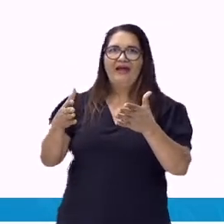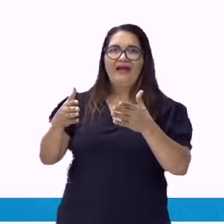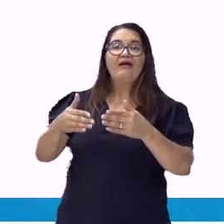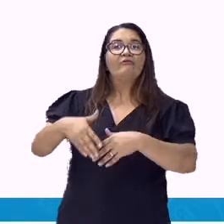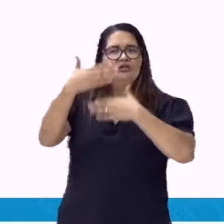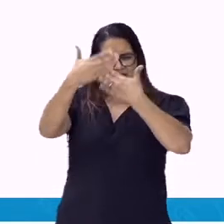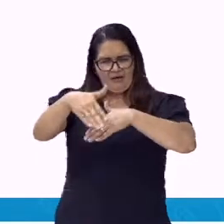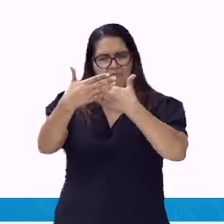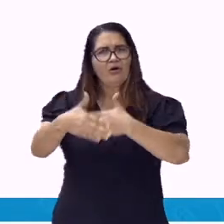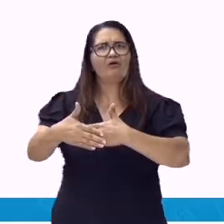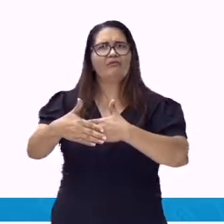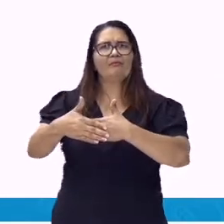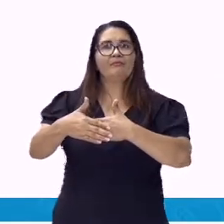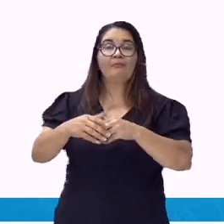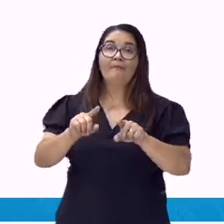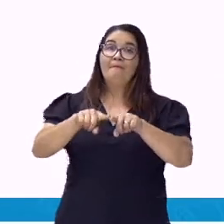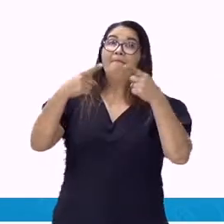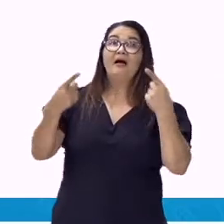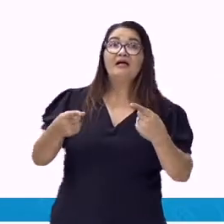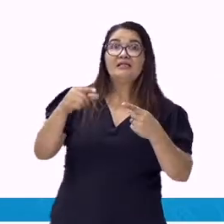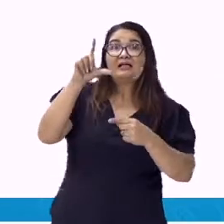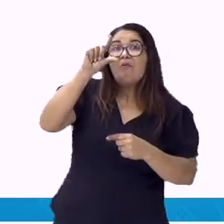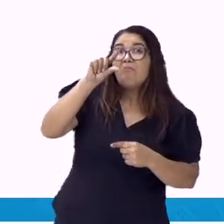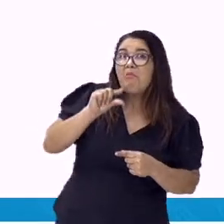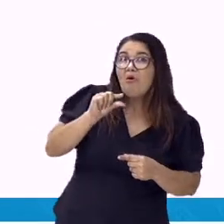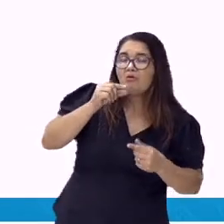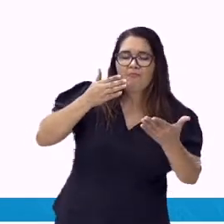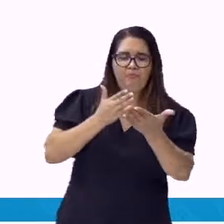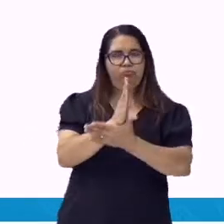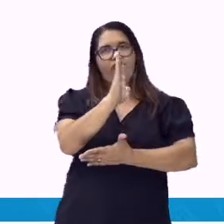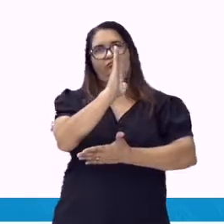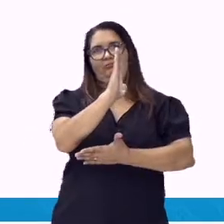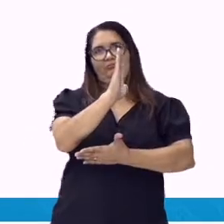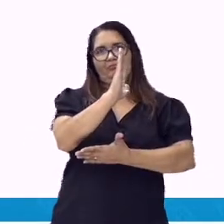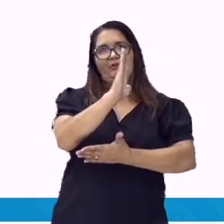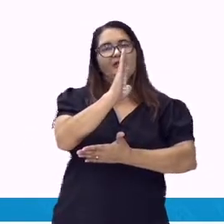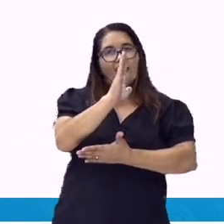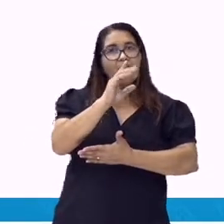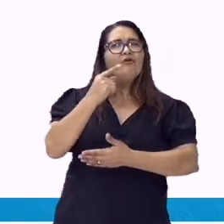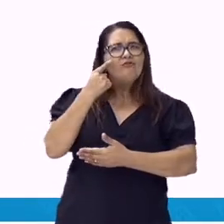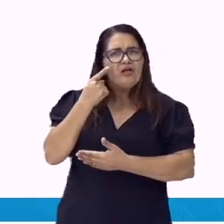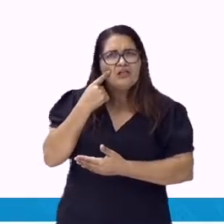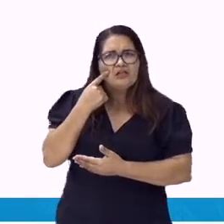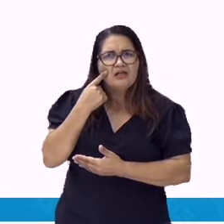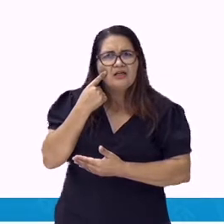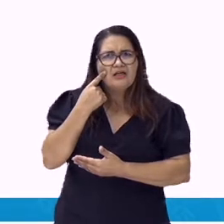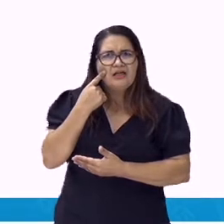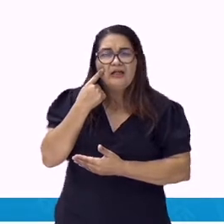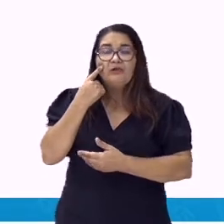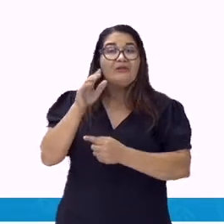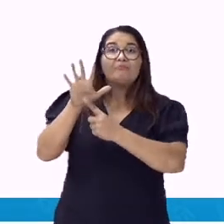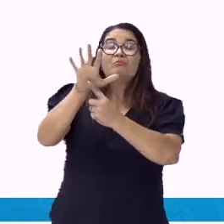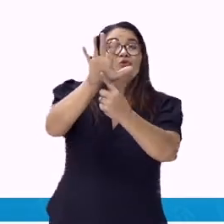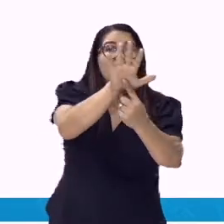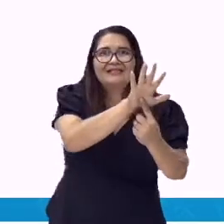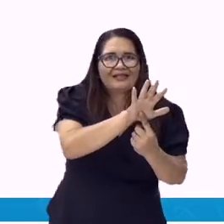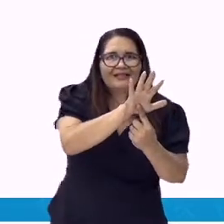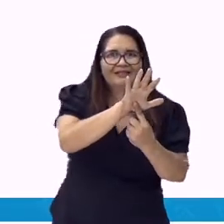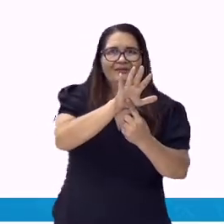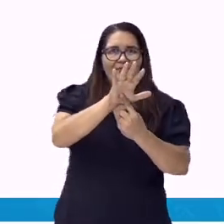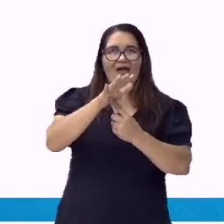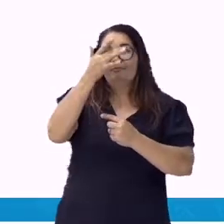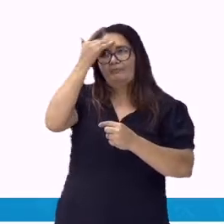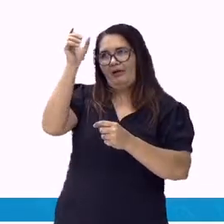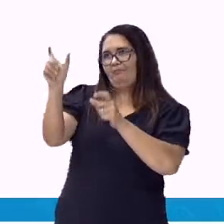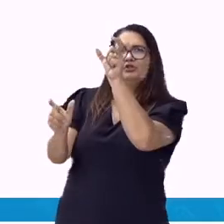Na oração, as palavras muitos e poucos são pronomes indefinidos. Dão uma ideia de indefinição.